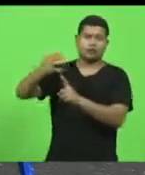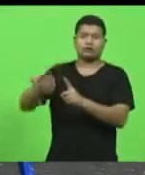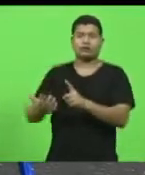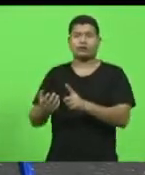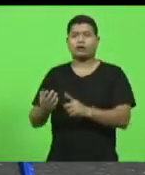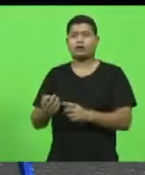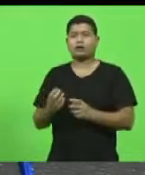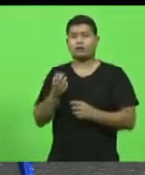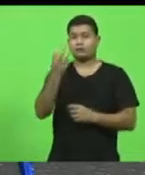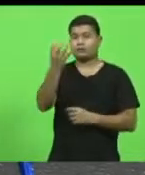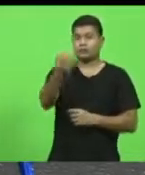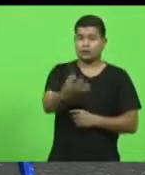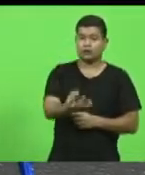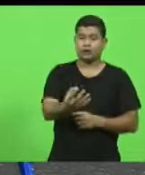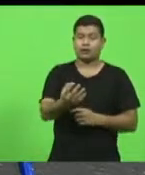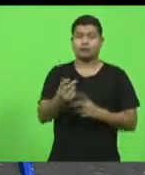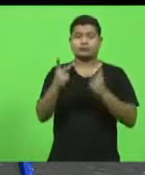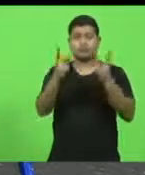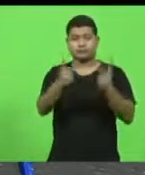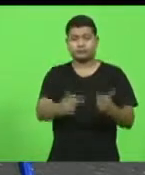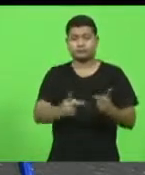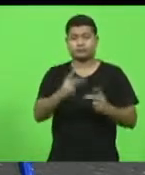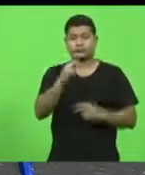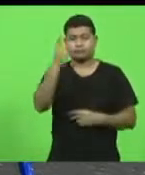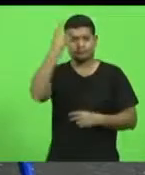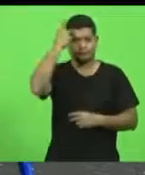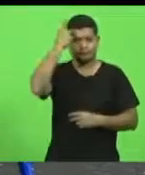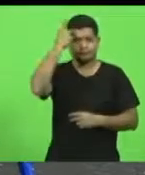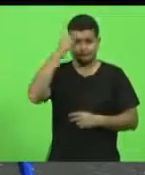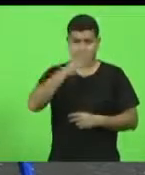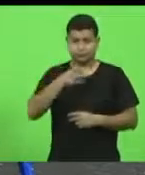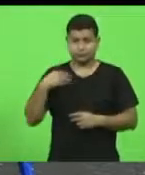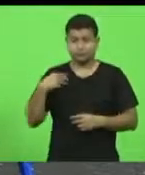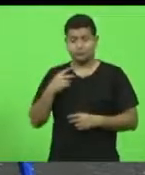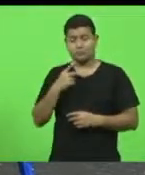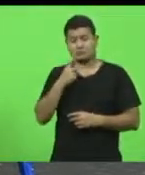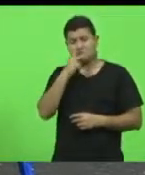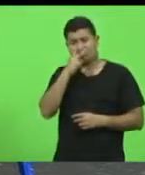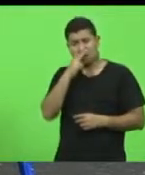Paulo, a impressão que a gente tem, até mesmo